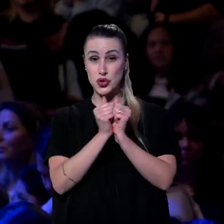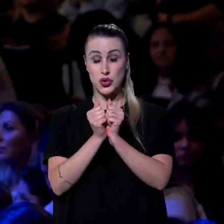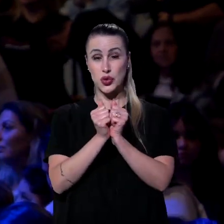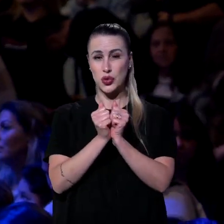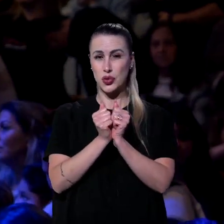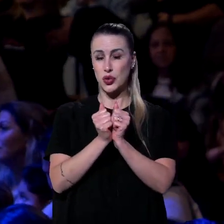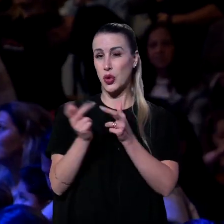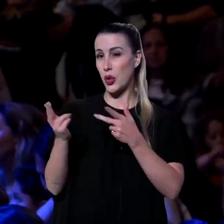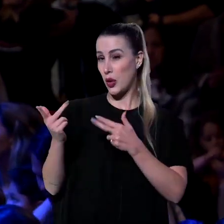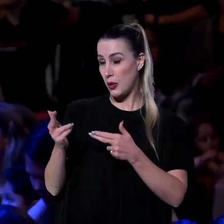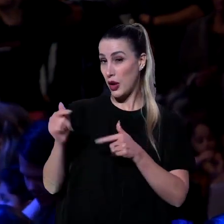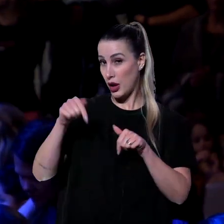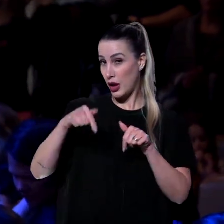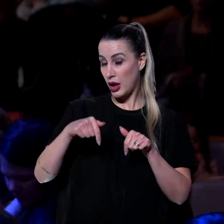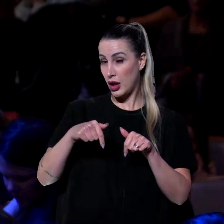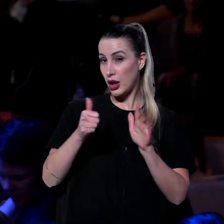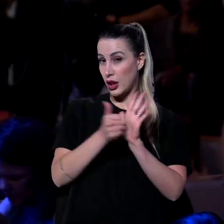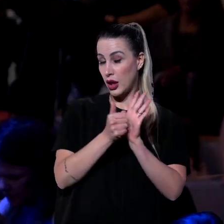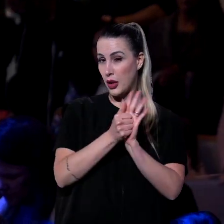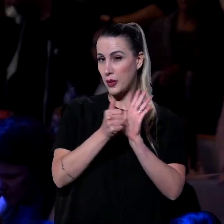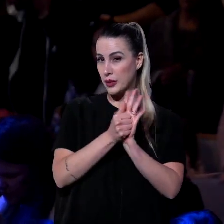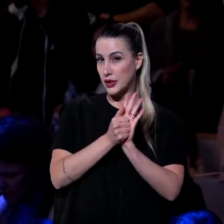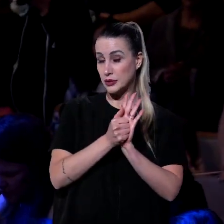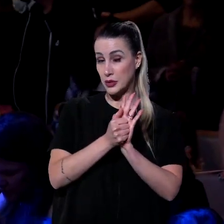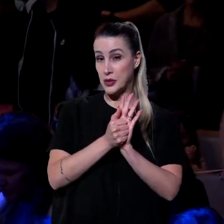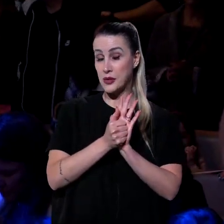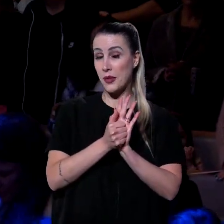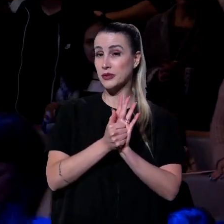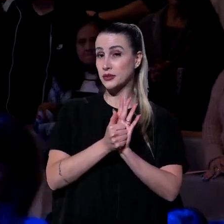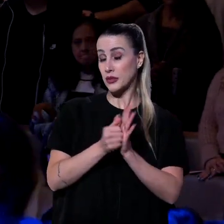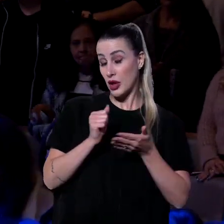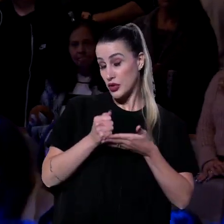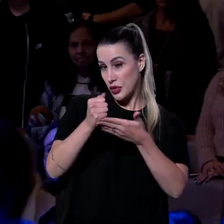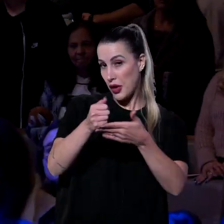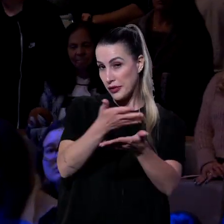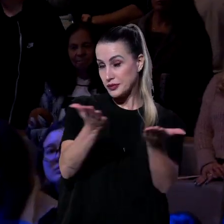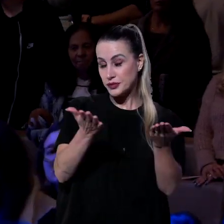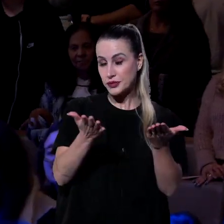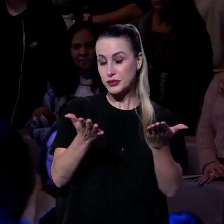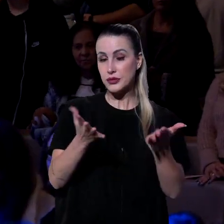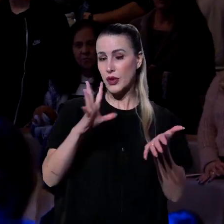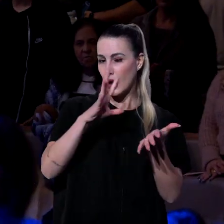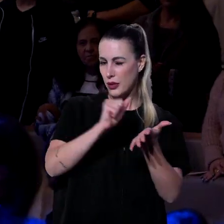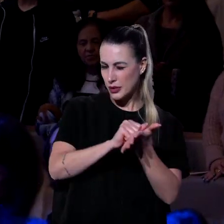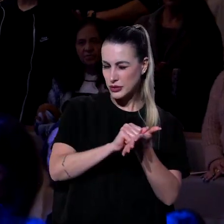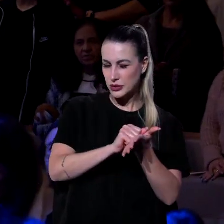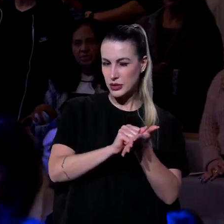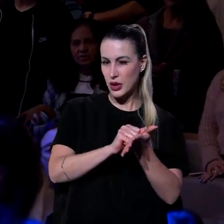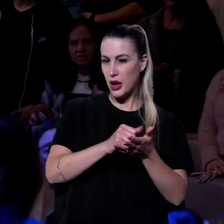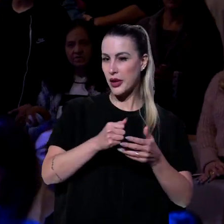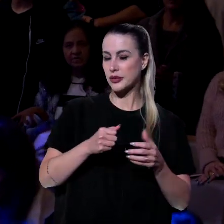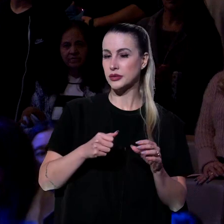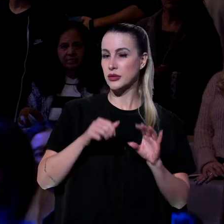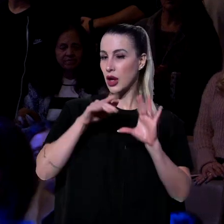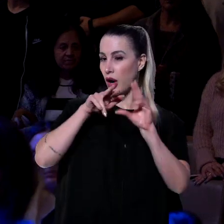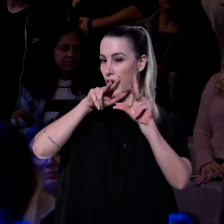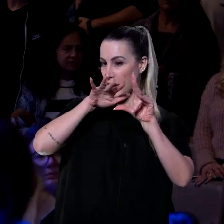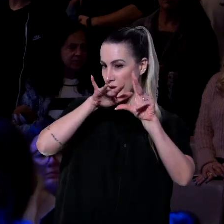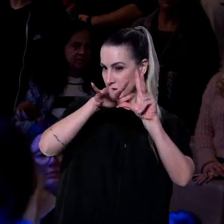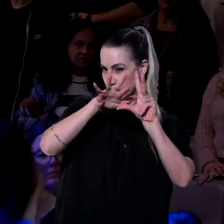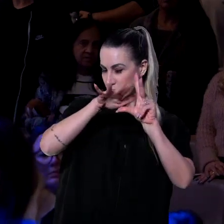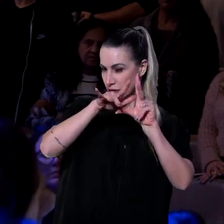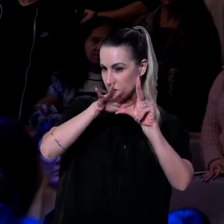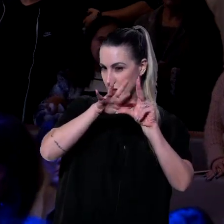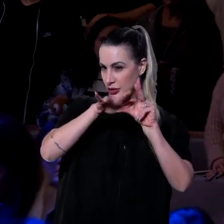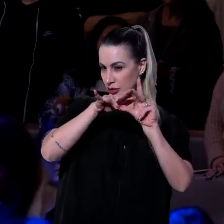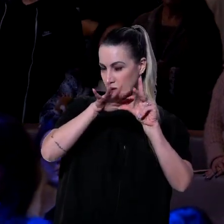QR Code só com os teus dados. Porque a gente quer te ajudar a se conectar com a nossa família. Tá bom? É compromisso. Eu falei que precisa de